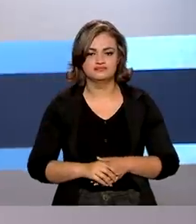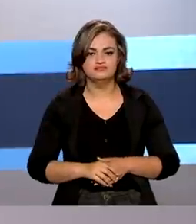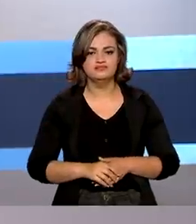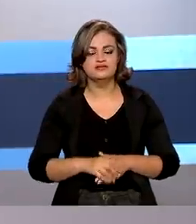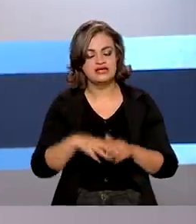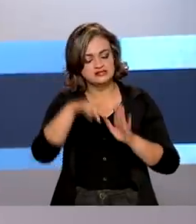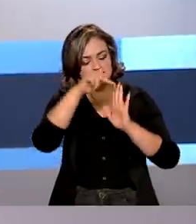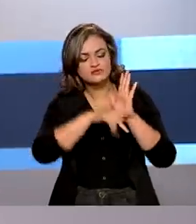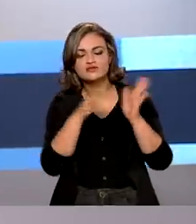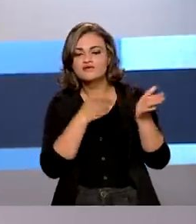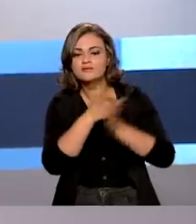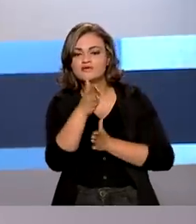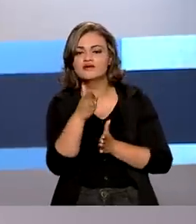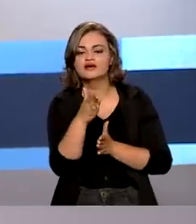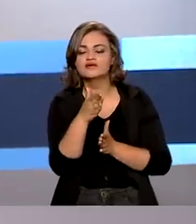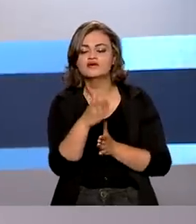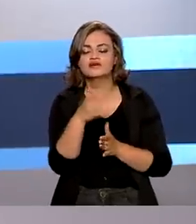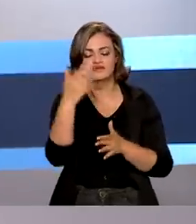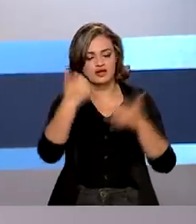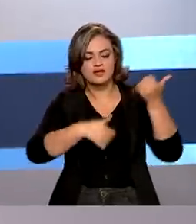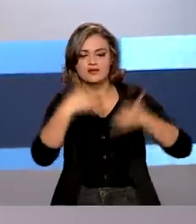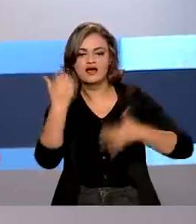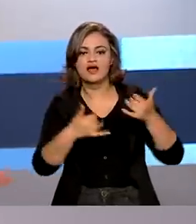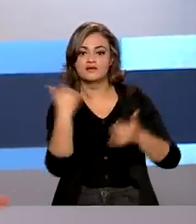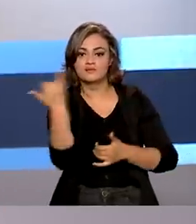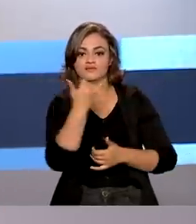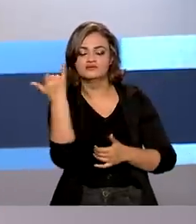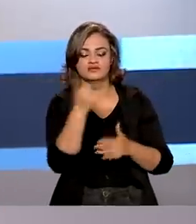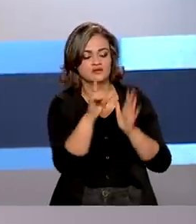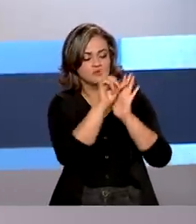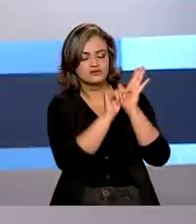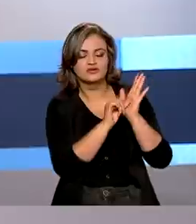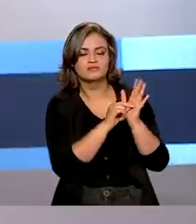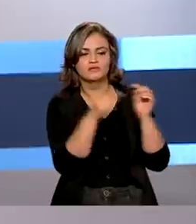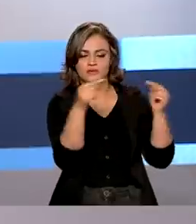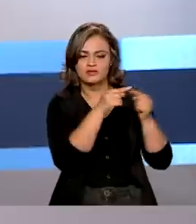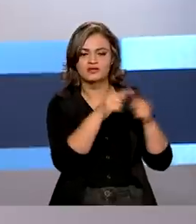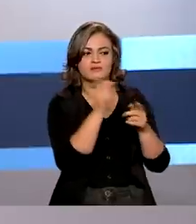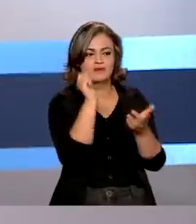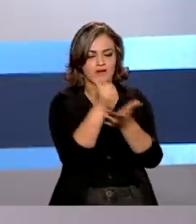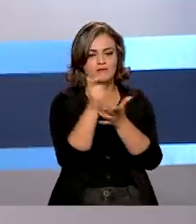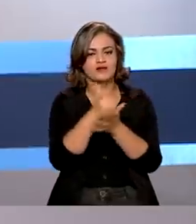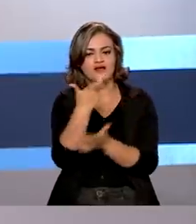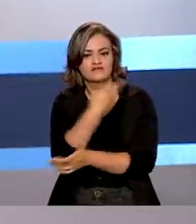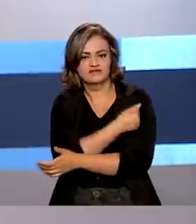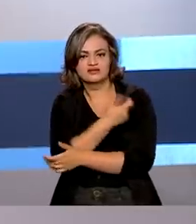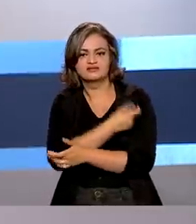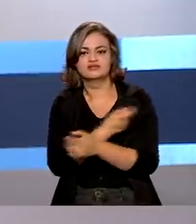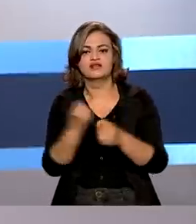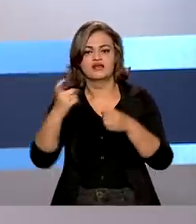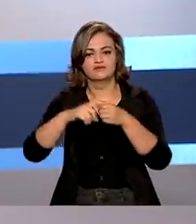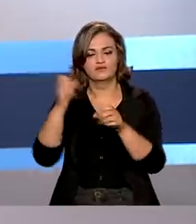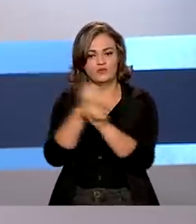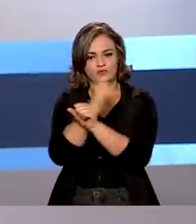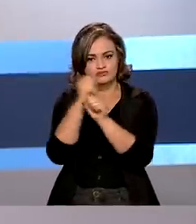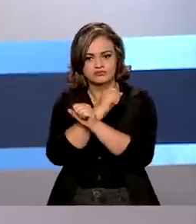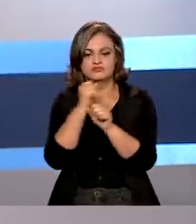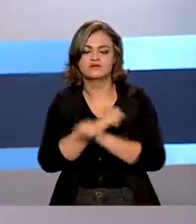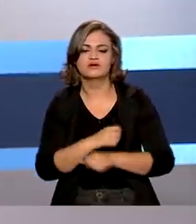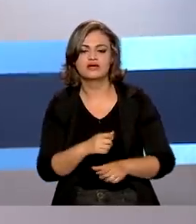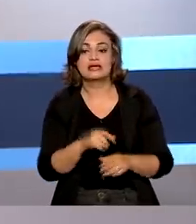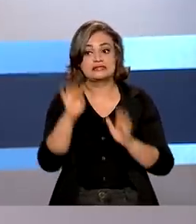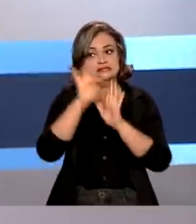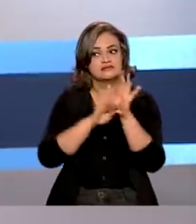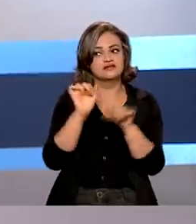O projeto aprovado também destacou a reserva de parte do orçamento para a compra de vacinas e retomada de obras. O texto